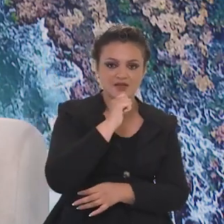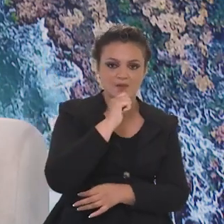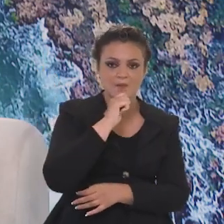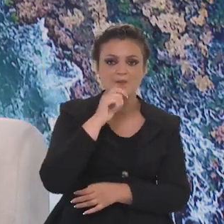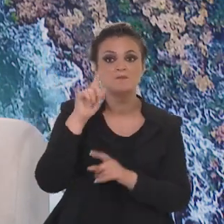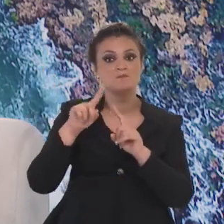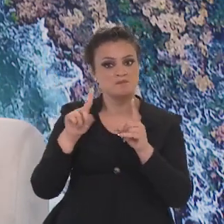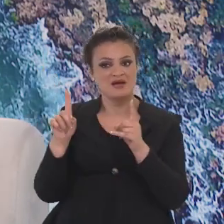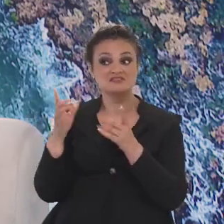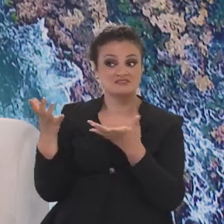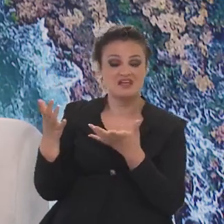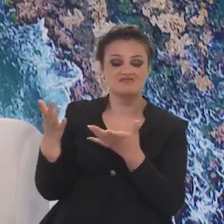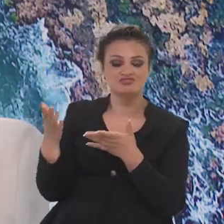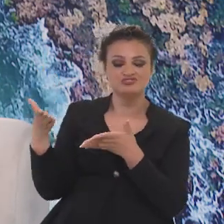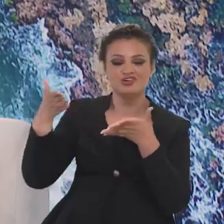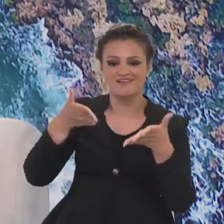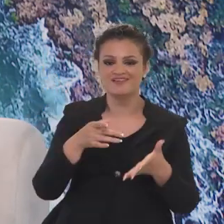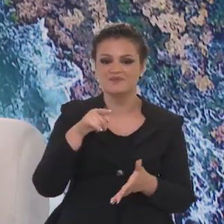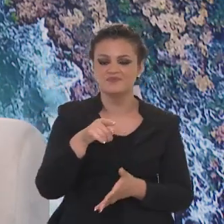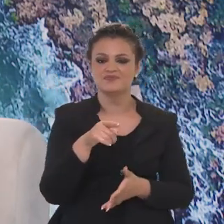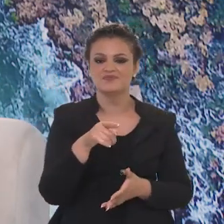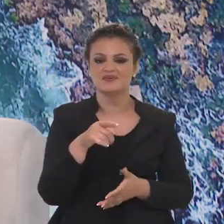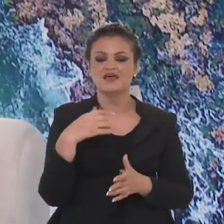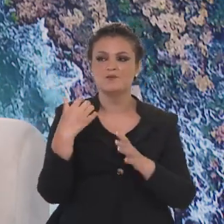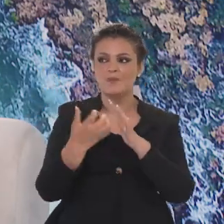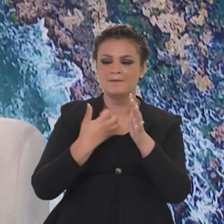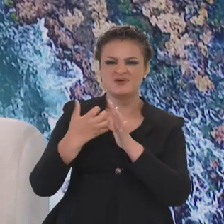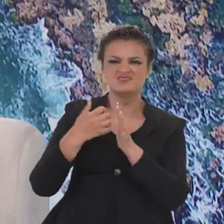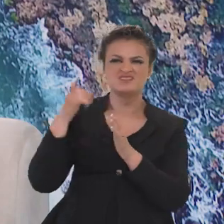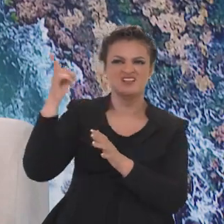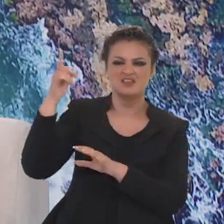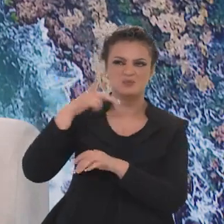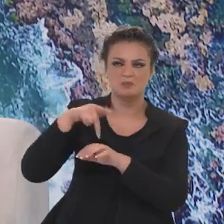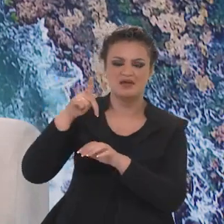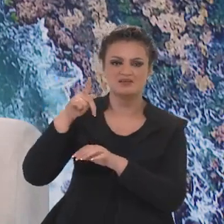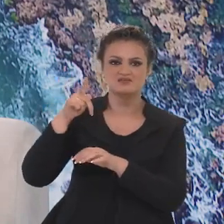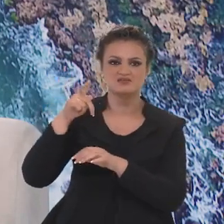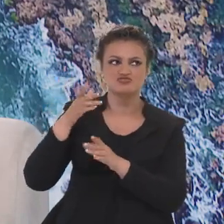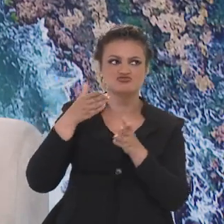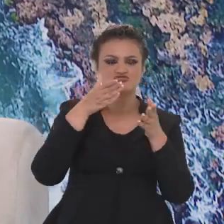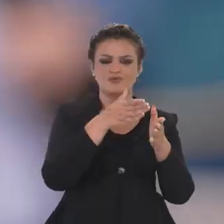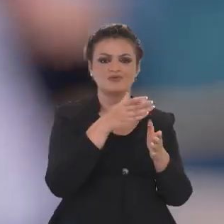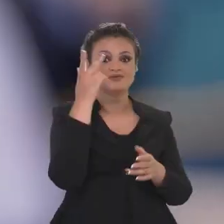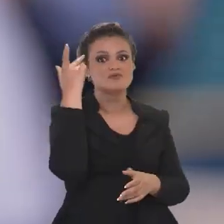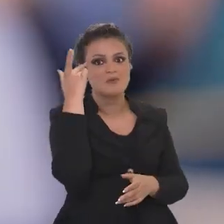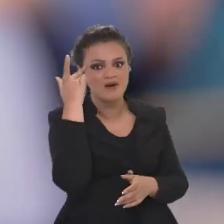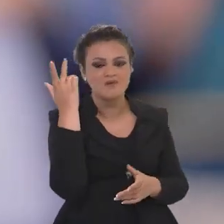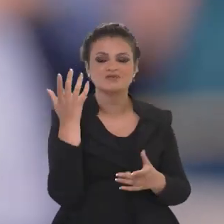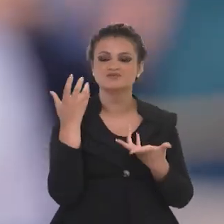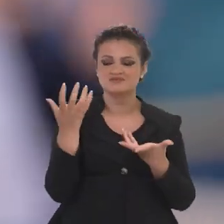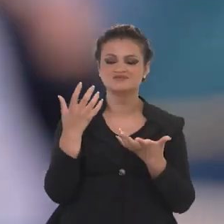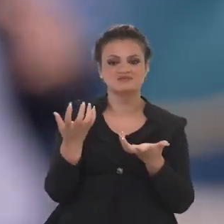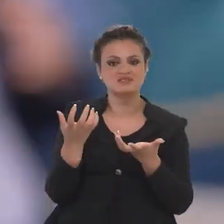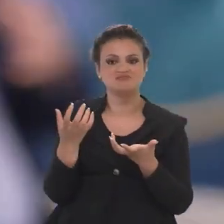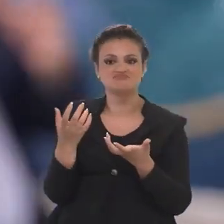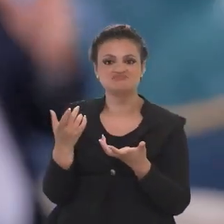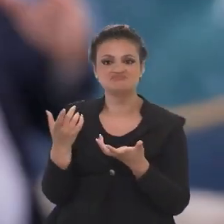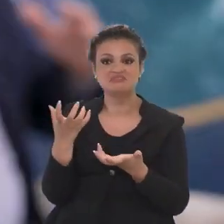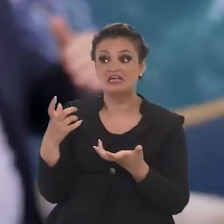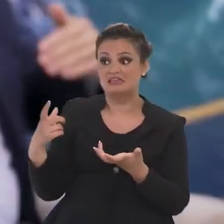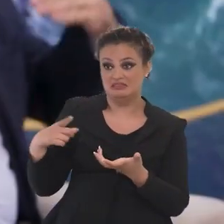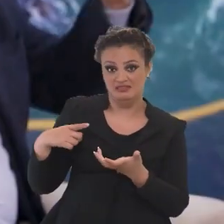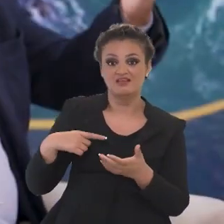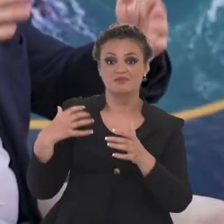está, a Virgem acabou de fazer um voo agora para São Paulo. Então a gente tem a Brits. Então a gente tem uma série de outras